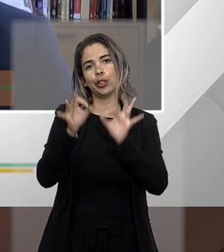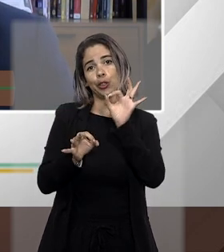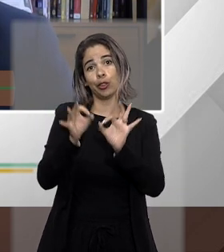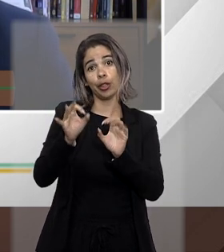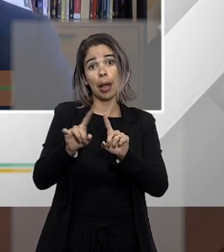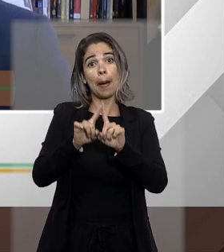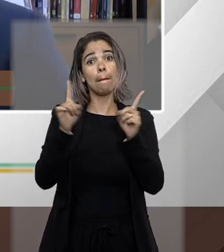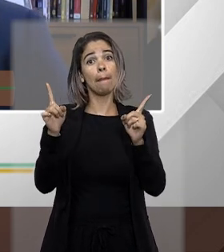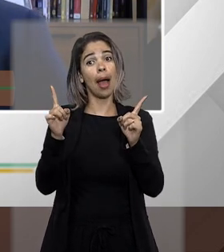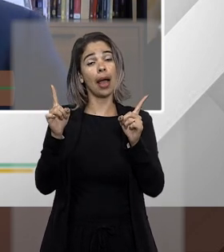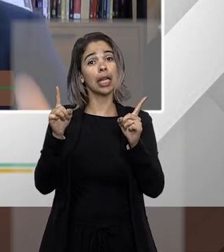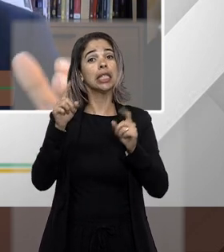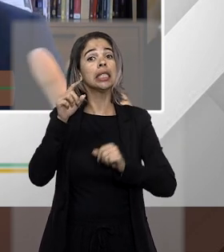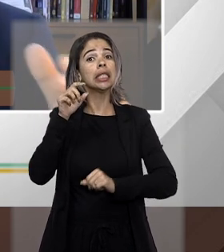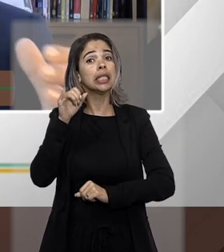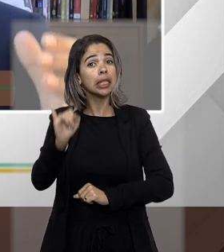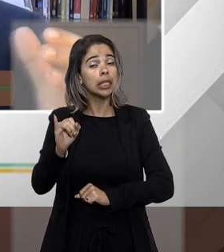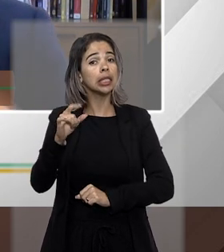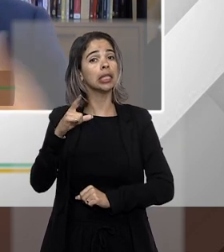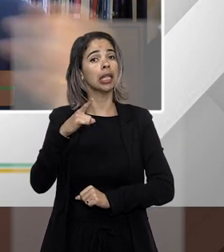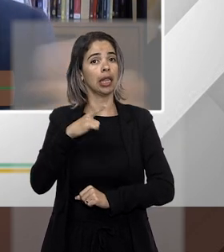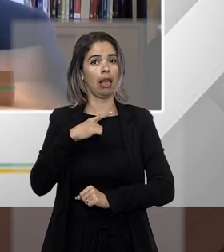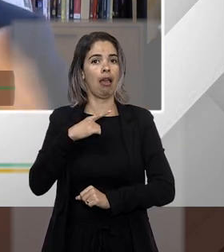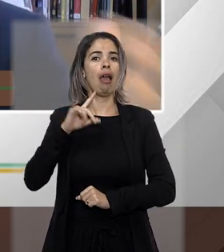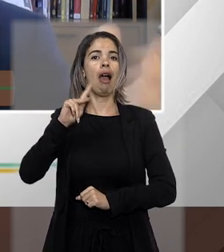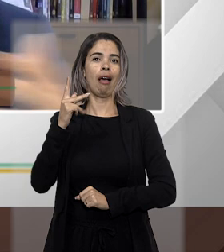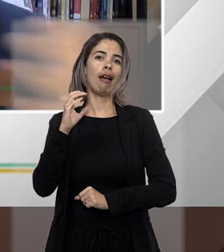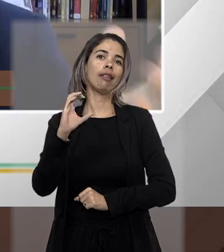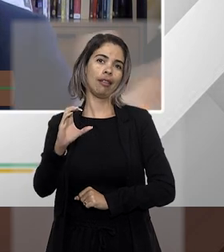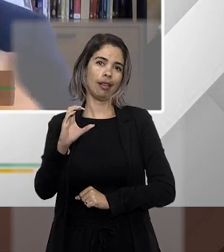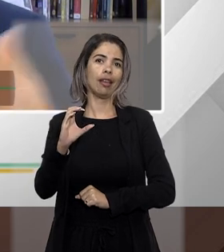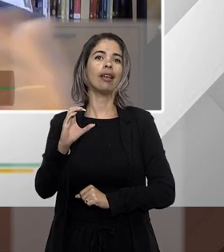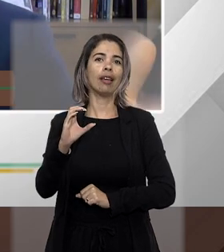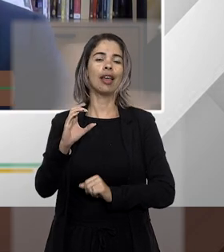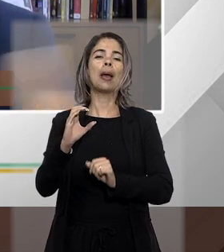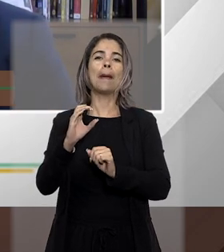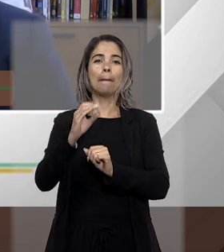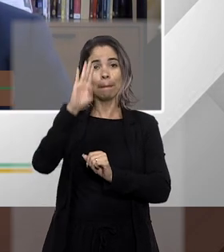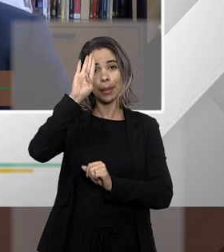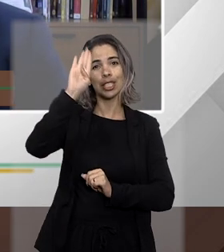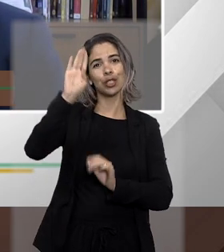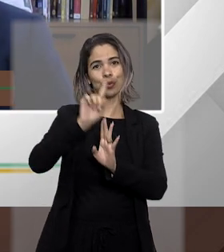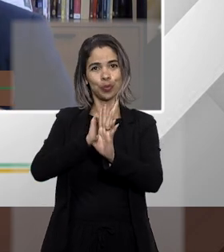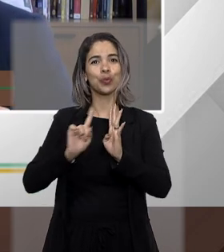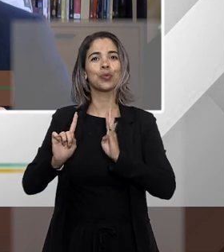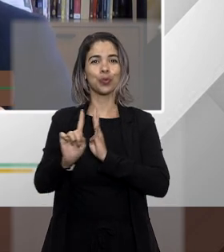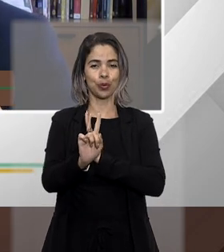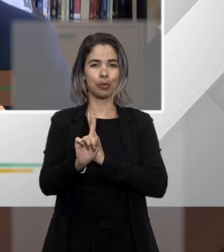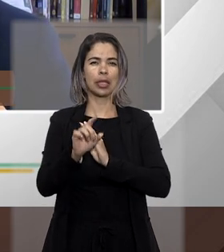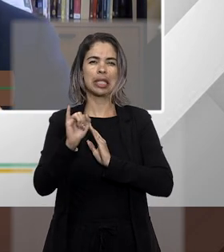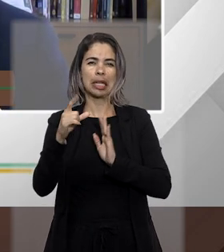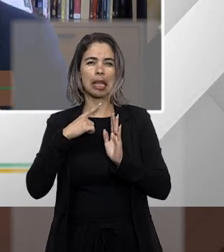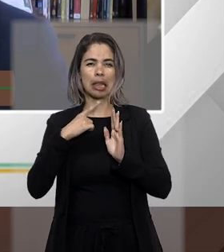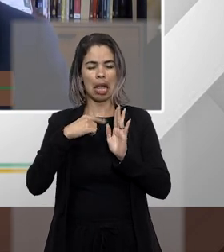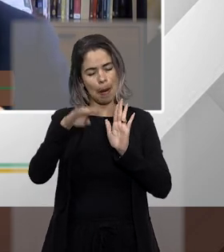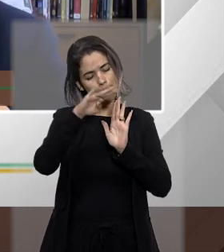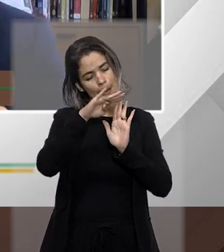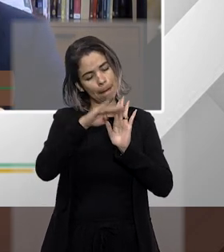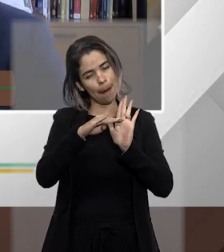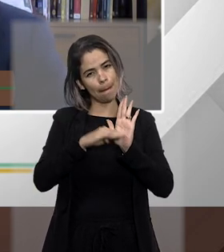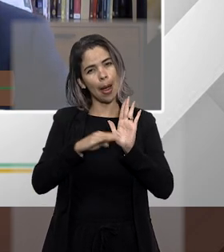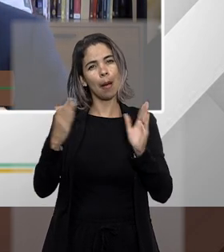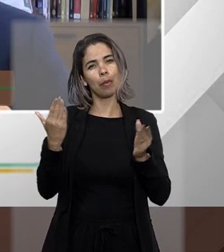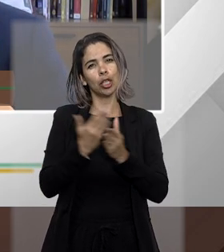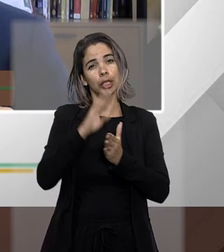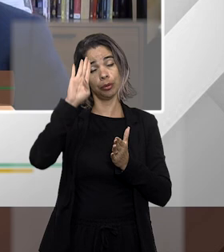habeas corpus em outras palavras se existisse uma hierarquia ali de prioridades processuais em primeiro lugar o habeas corpus